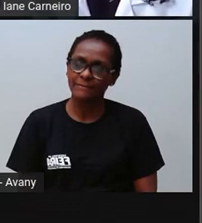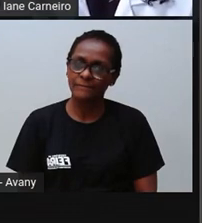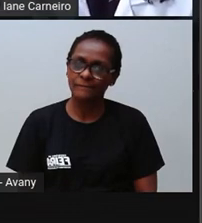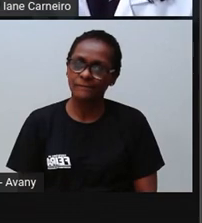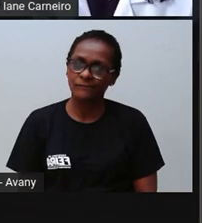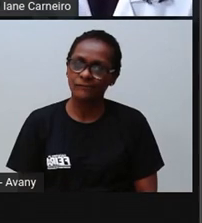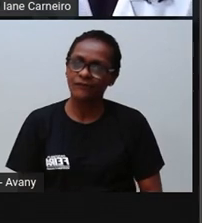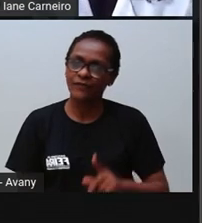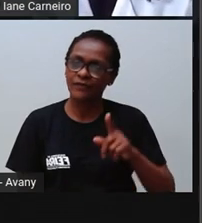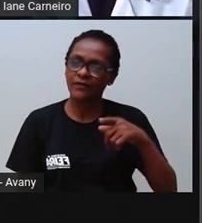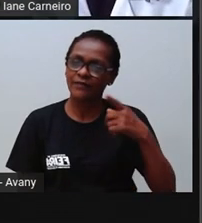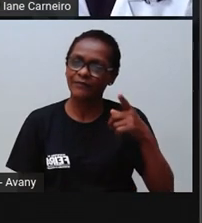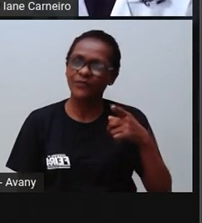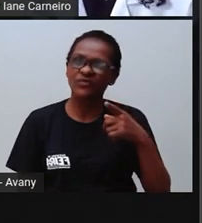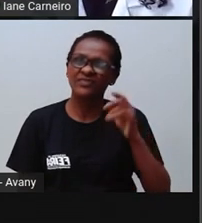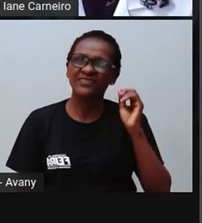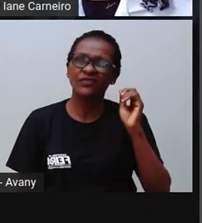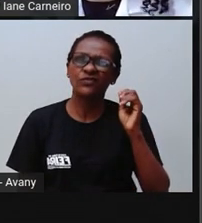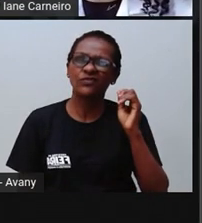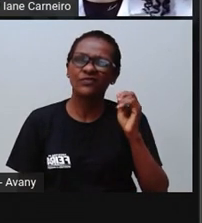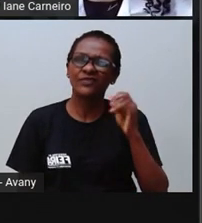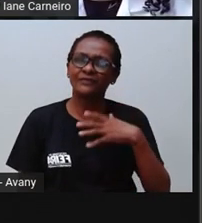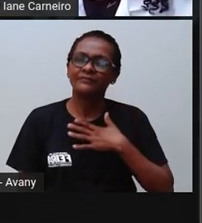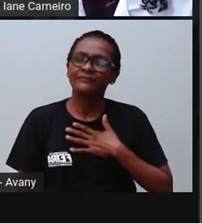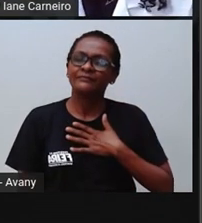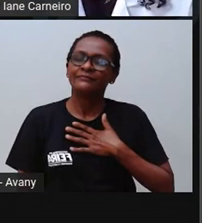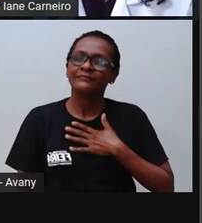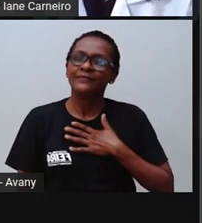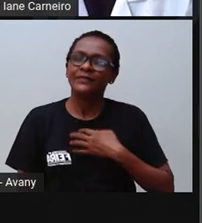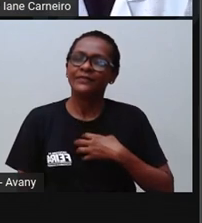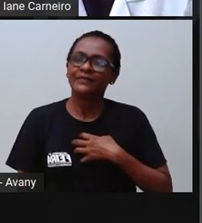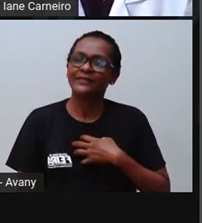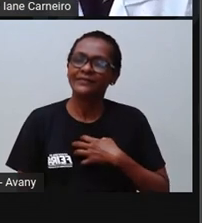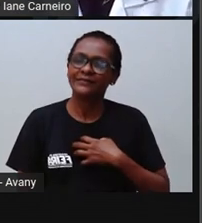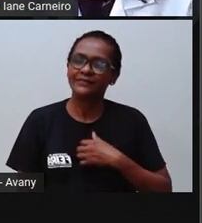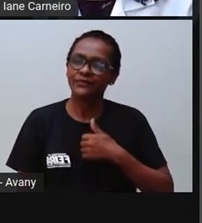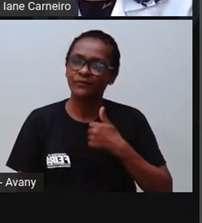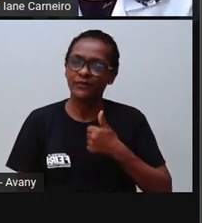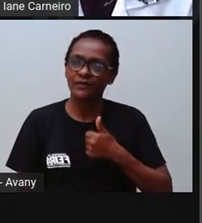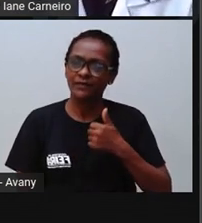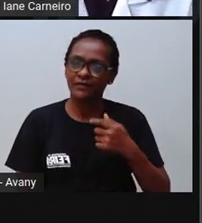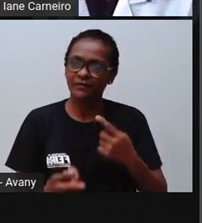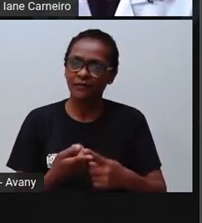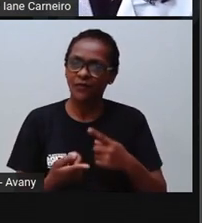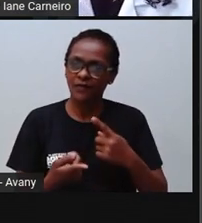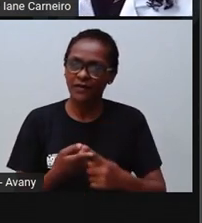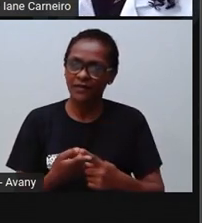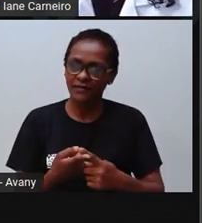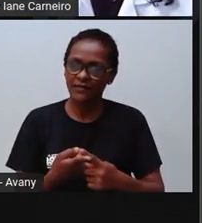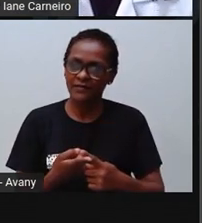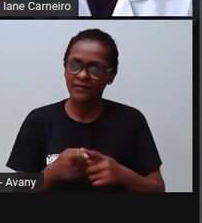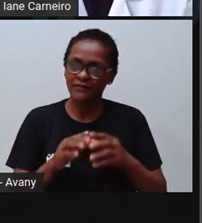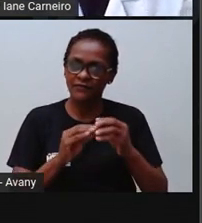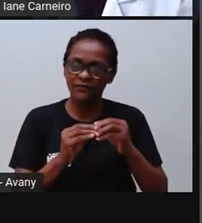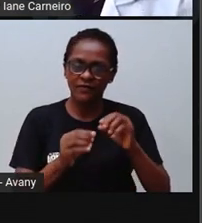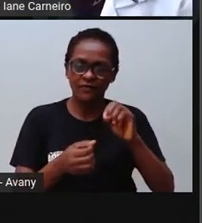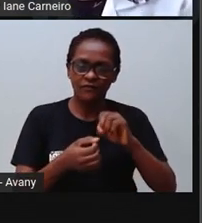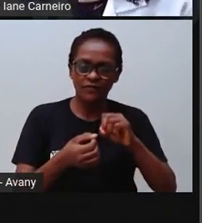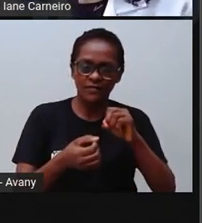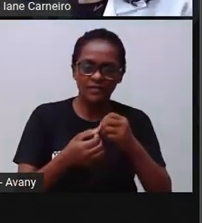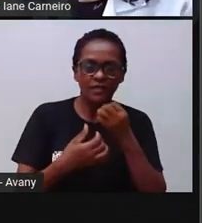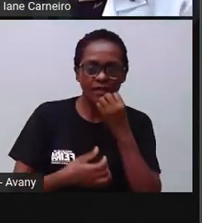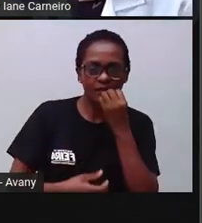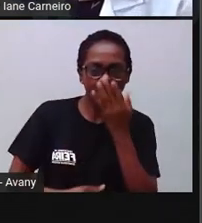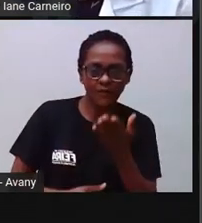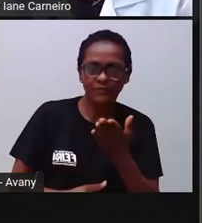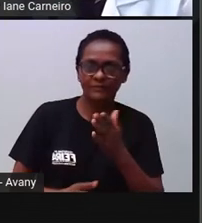Depois de algum tempo, vai se sentir melhor. Quando isso acontecer, tu e tuas mãos podem brincar outra